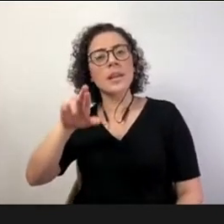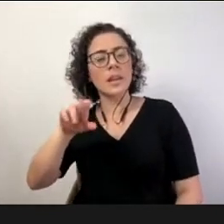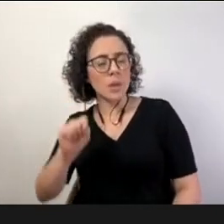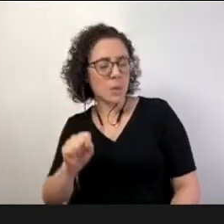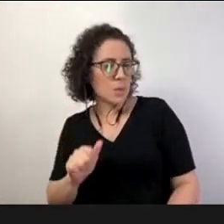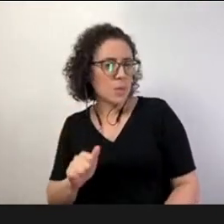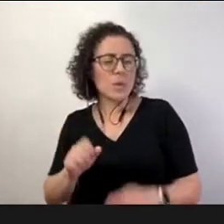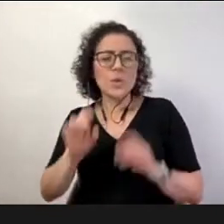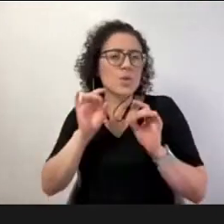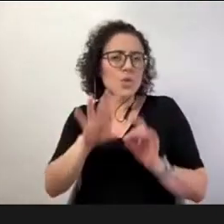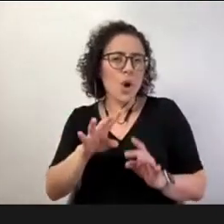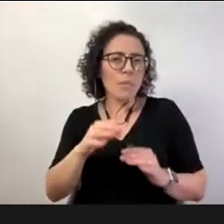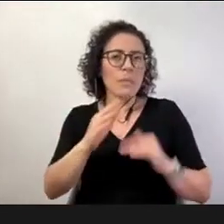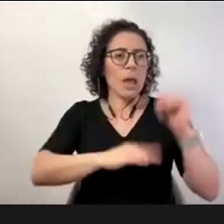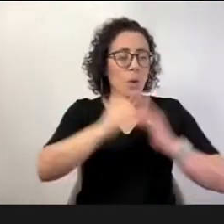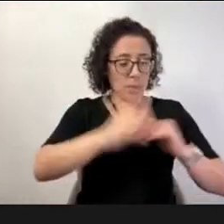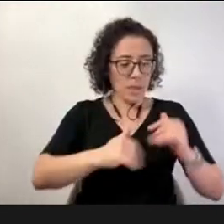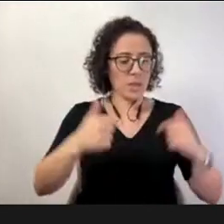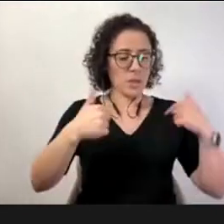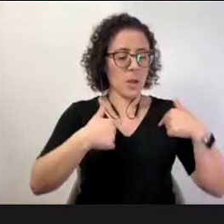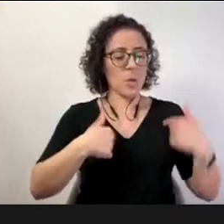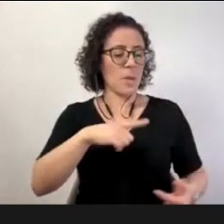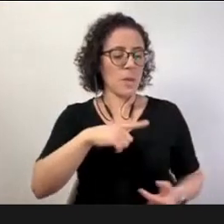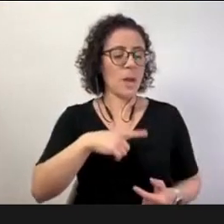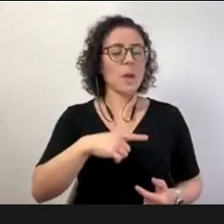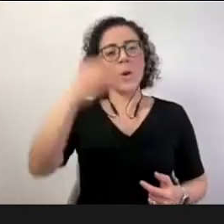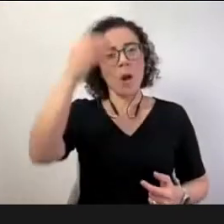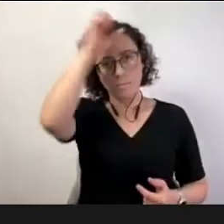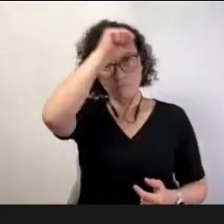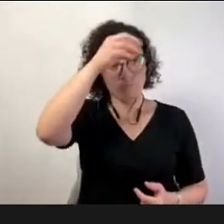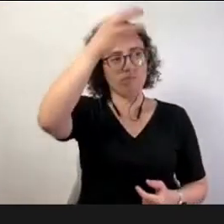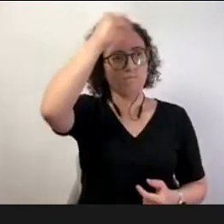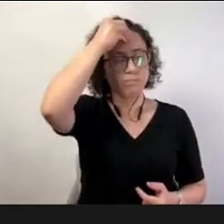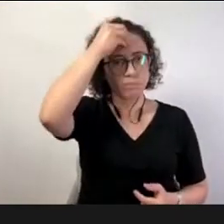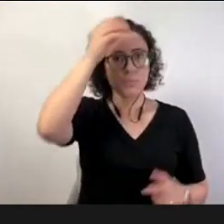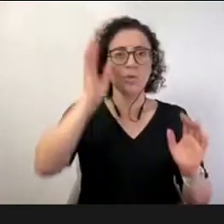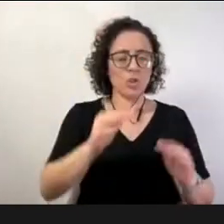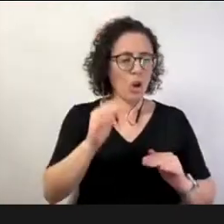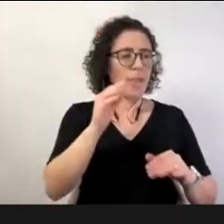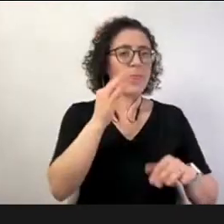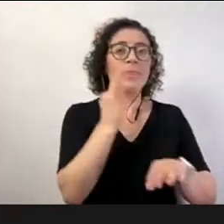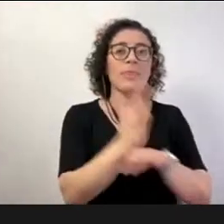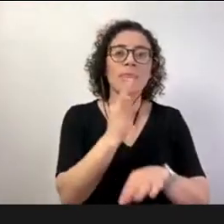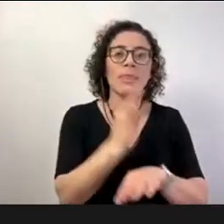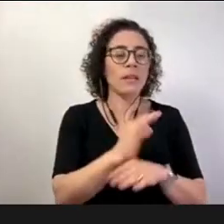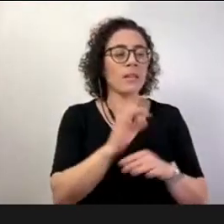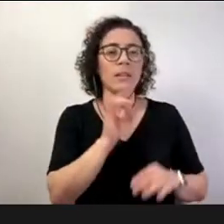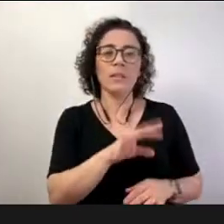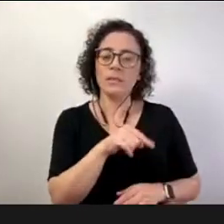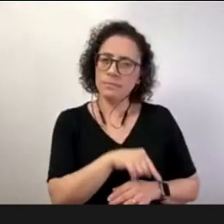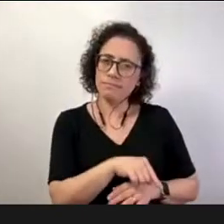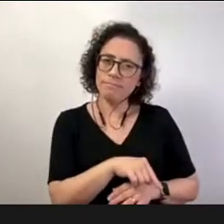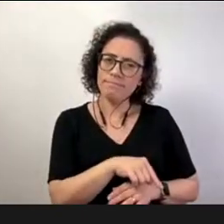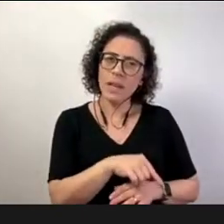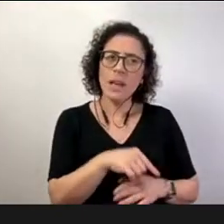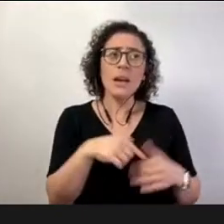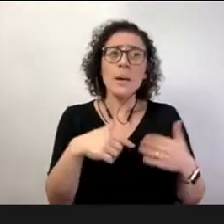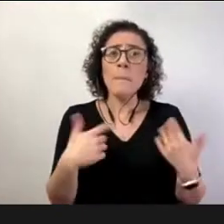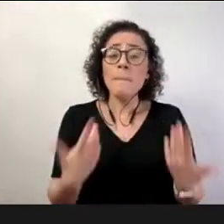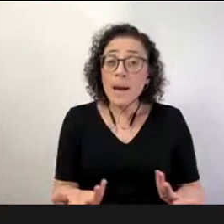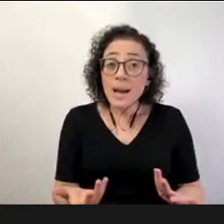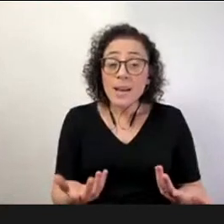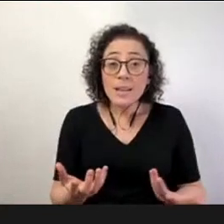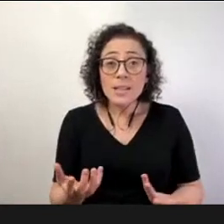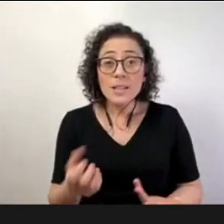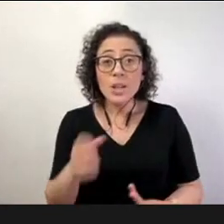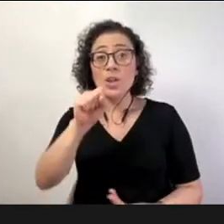descobrir nós estamos a descobrir que a colaboração a pessoa aprender a colaborar é fundamental a pessoa aprender a comunicar